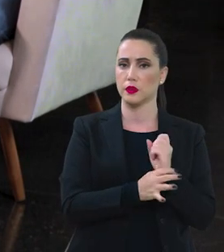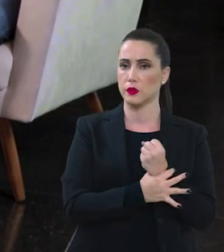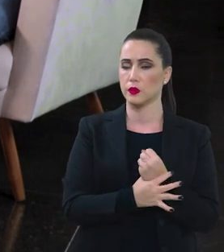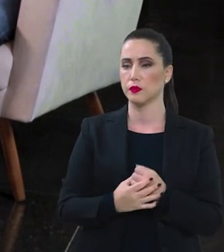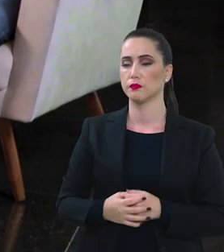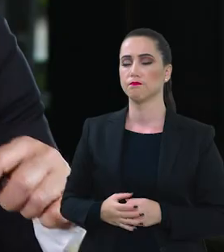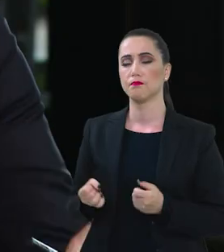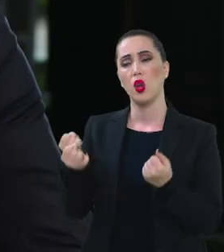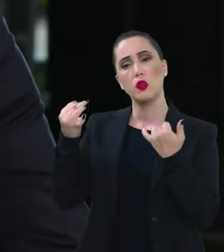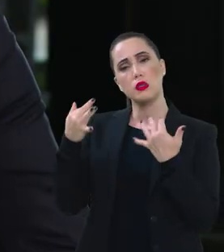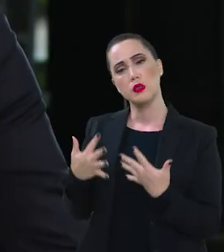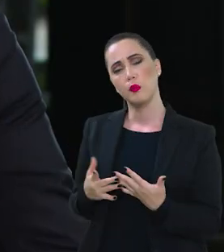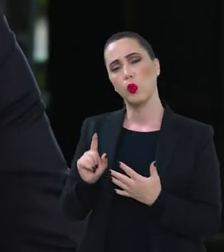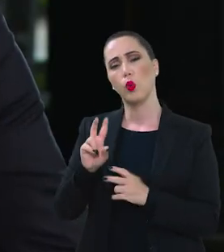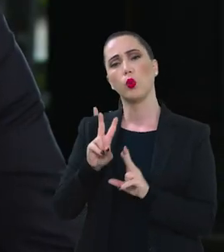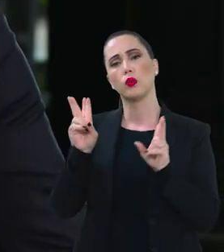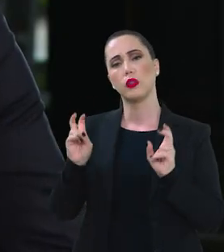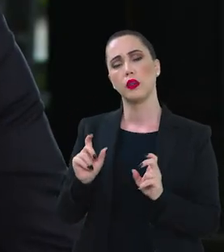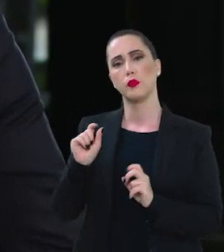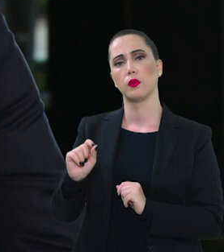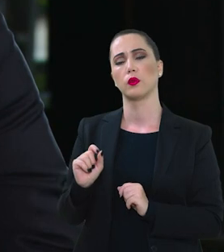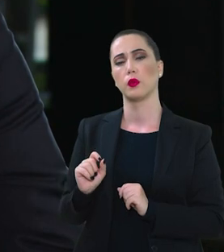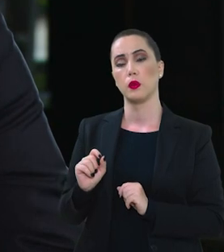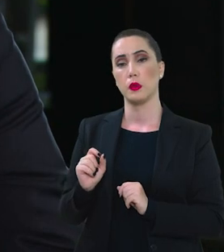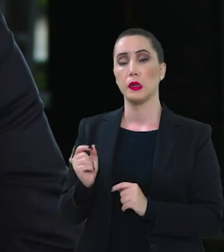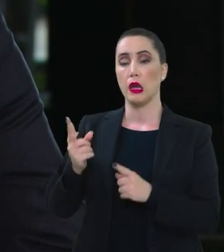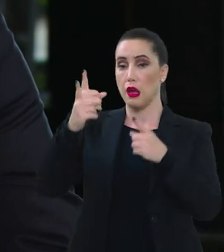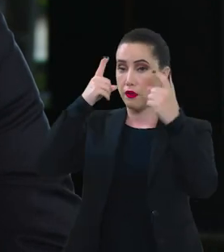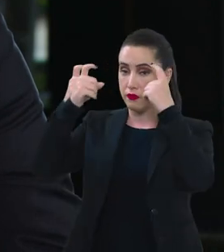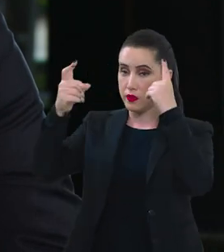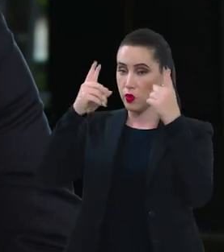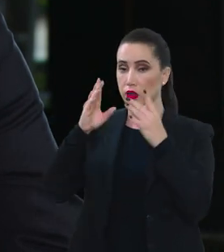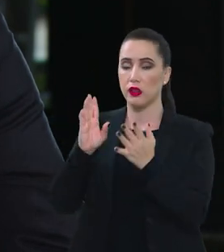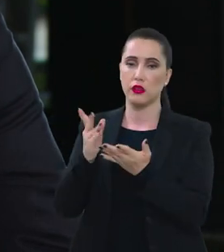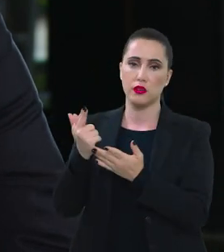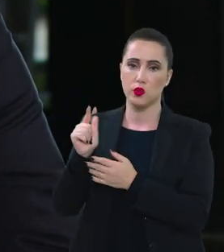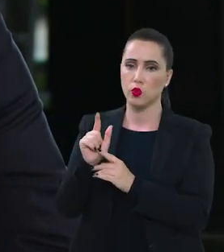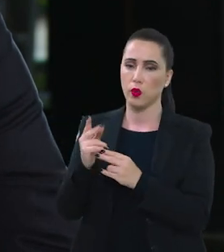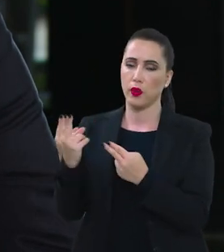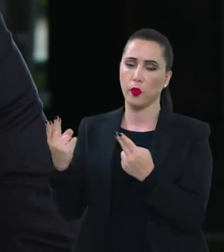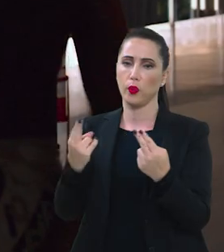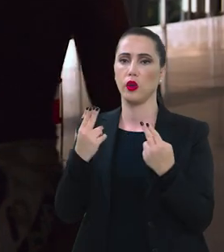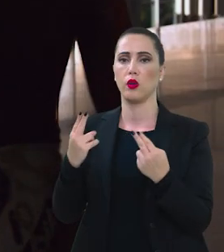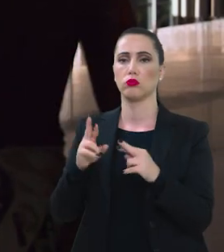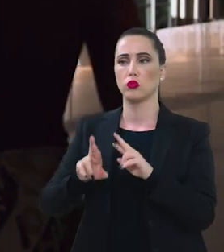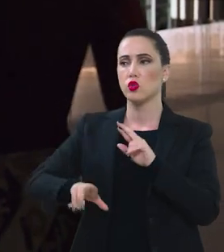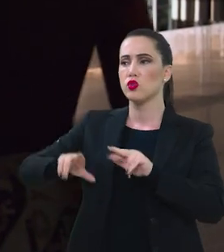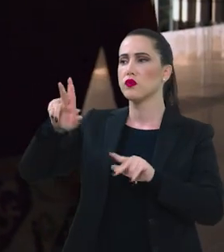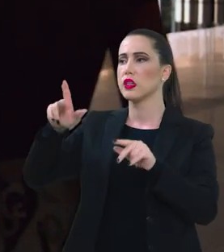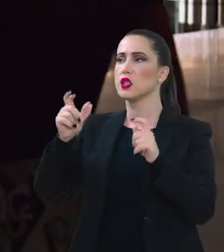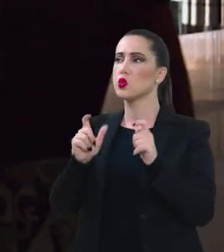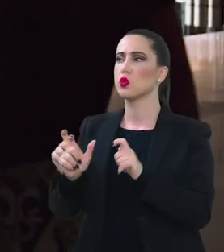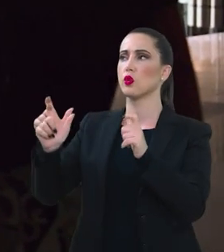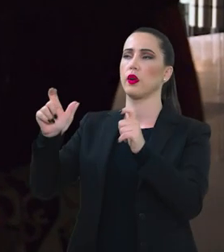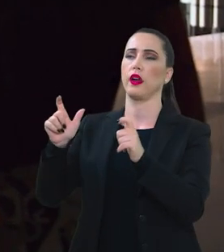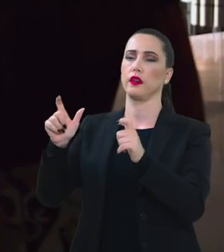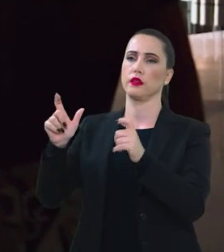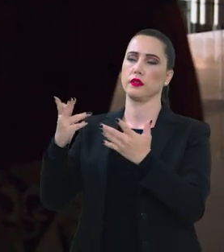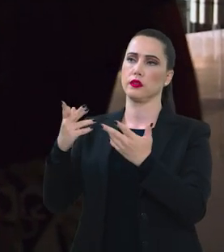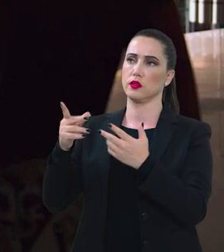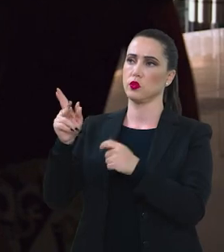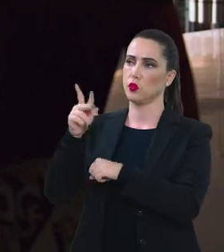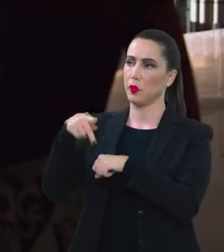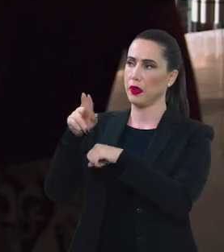Agora, você falou um pouquinho dessa questão de que a violência não se manifesta da mesma forma em diferentes partes do país, realmente